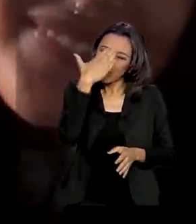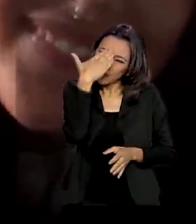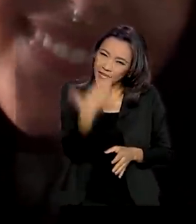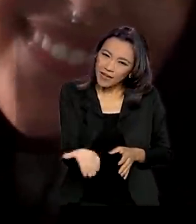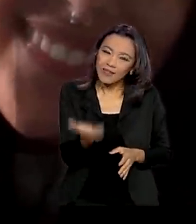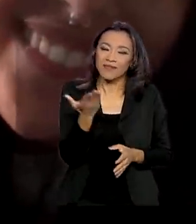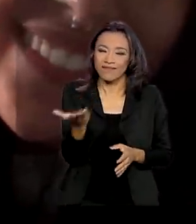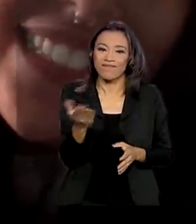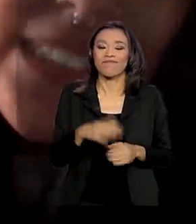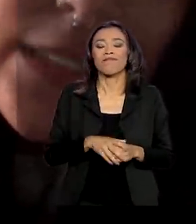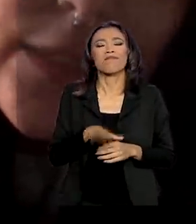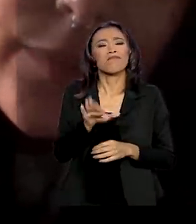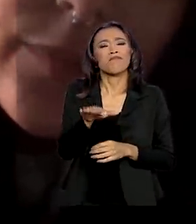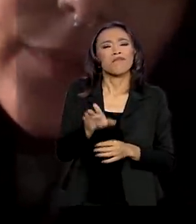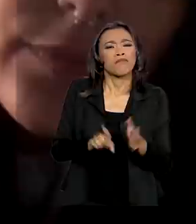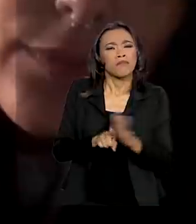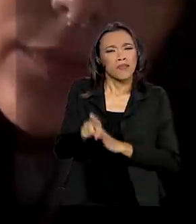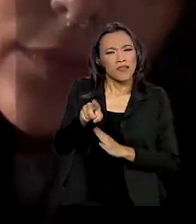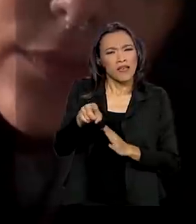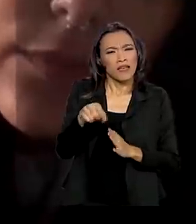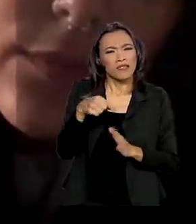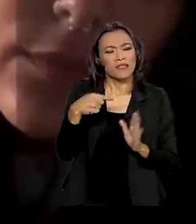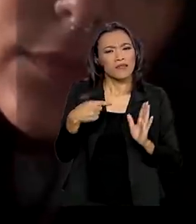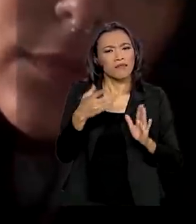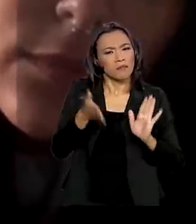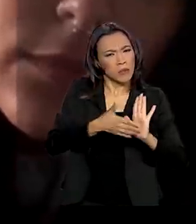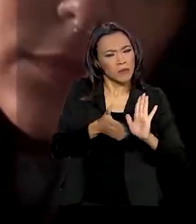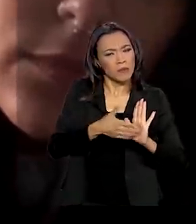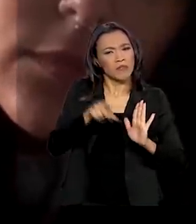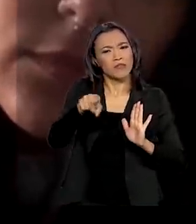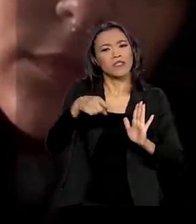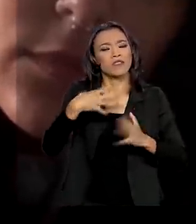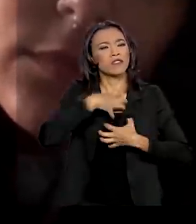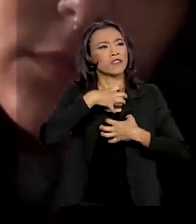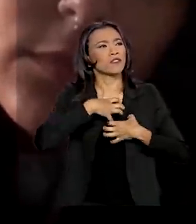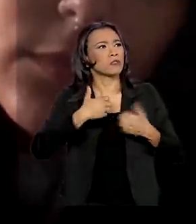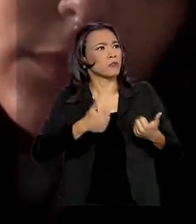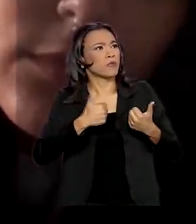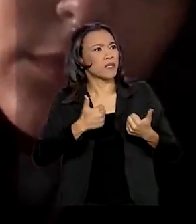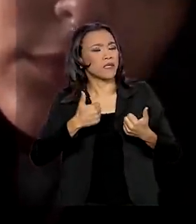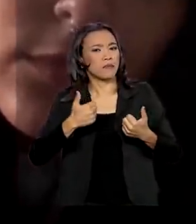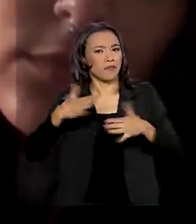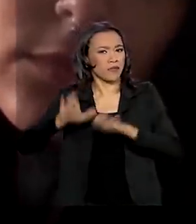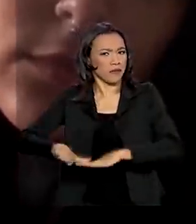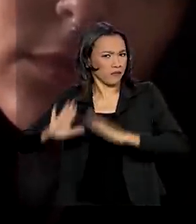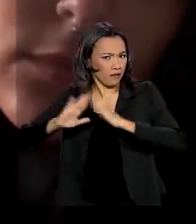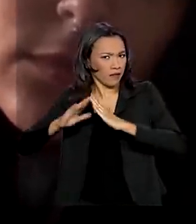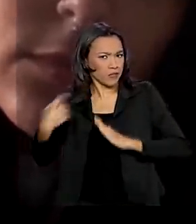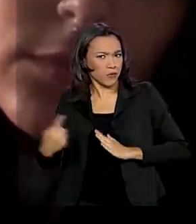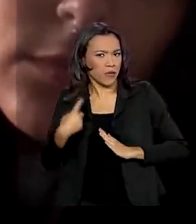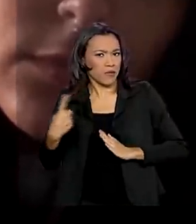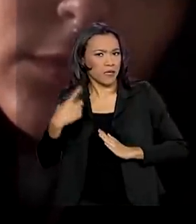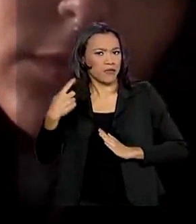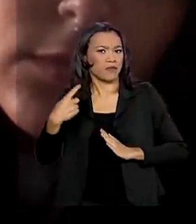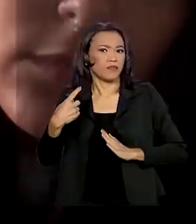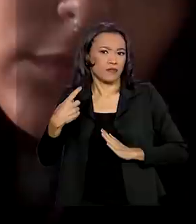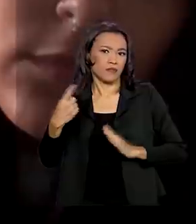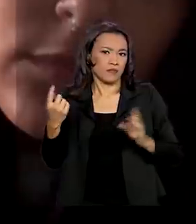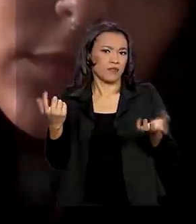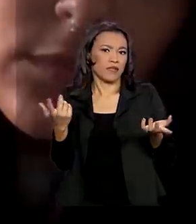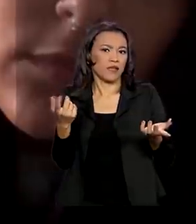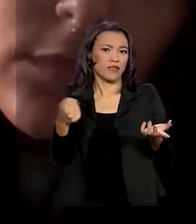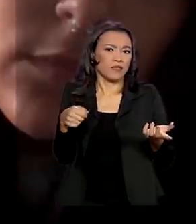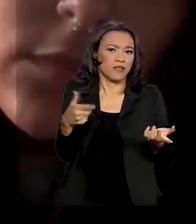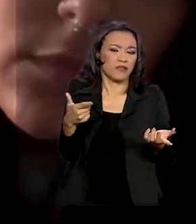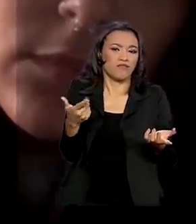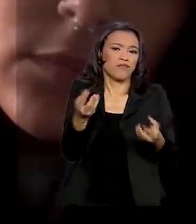Essa medida deixou você mais tranquila para fazer o seu isolamento para o coronavírus sem comprometer